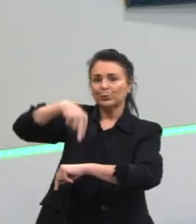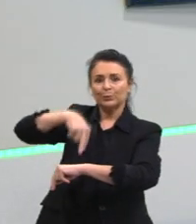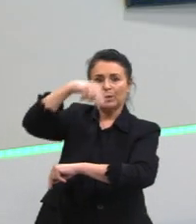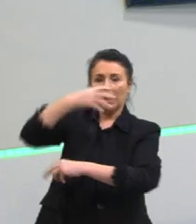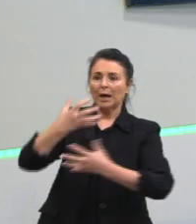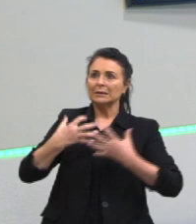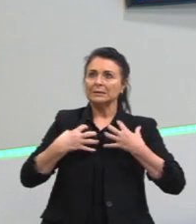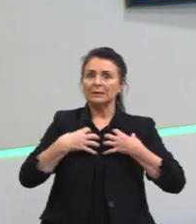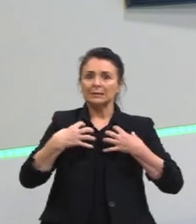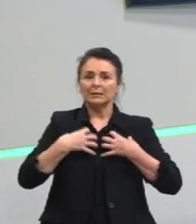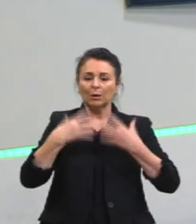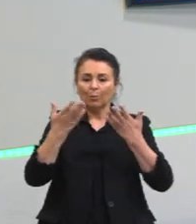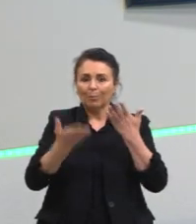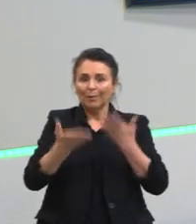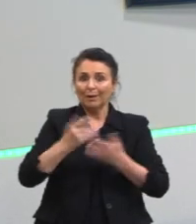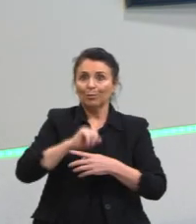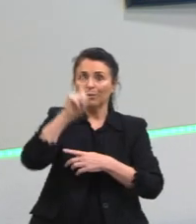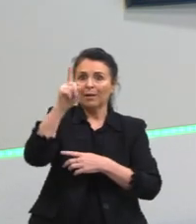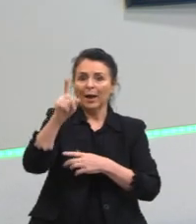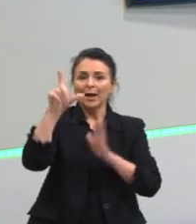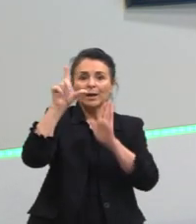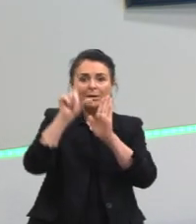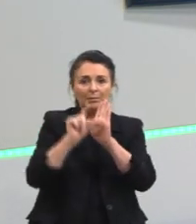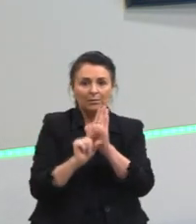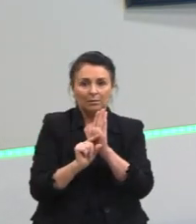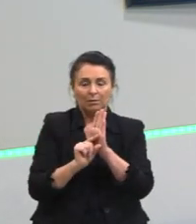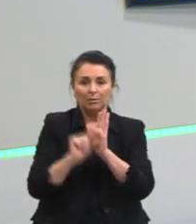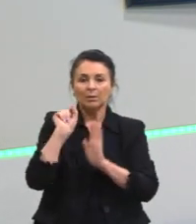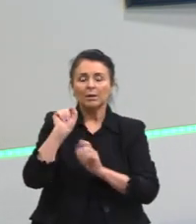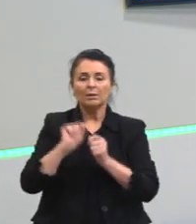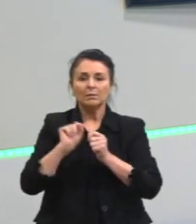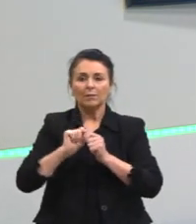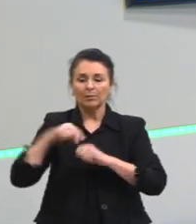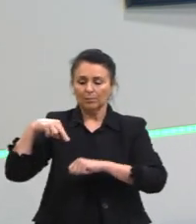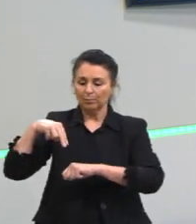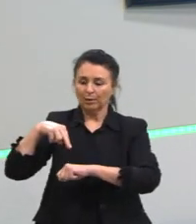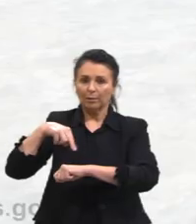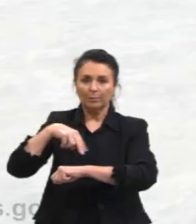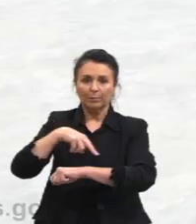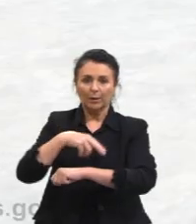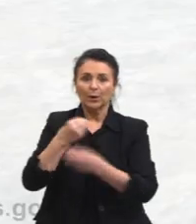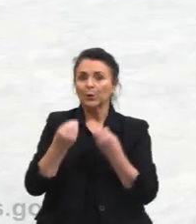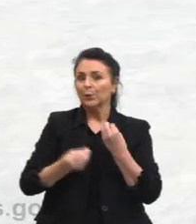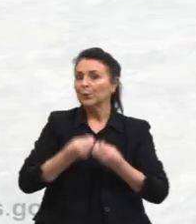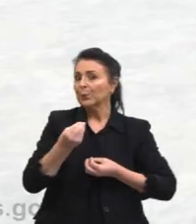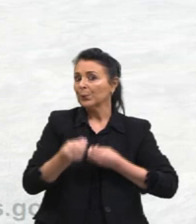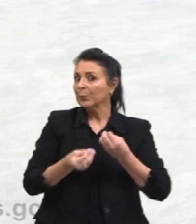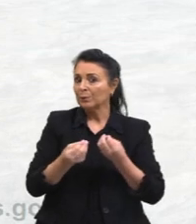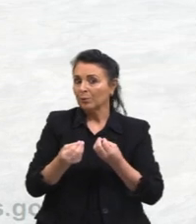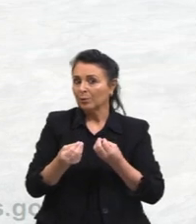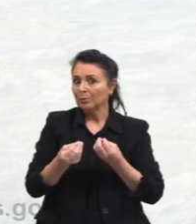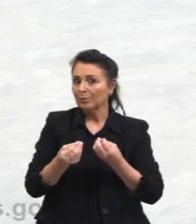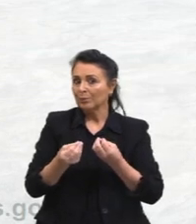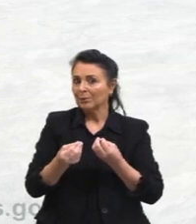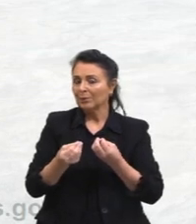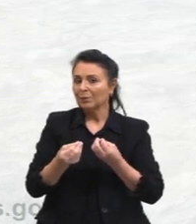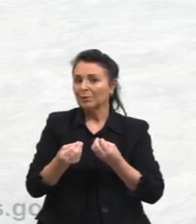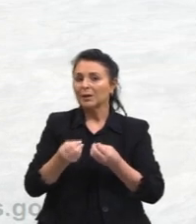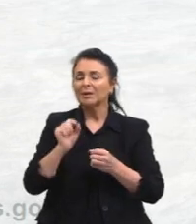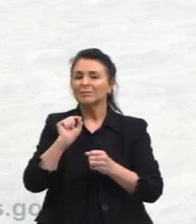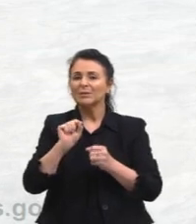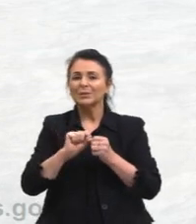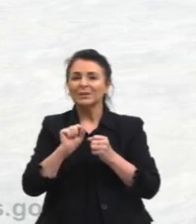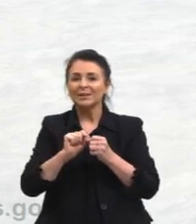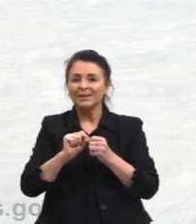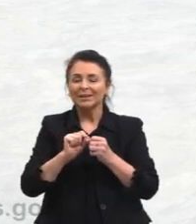deles lá é muito mais baixa do que aqui. O que é eles fazem, então, para caminhar, para não ter dificuldade estando para caminhar? Eles colocam,